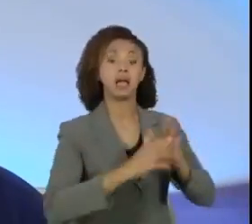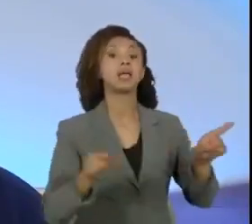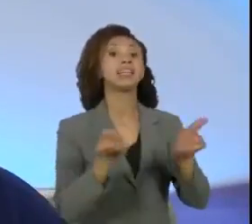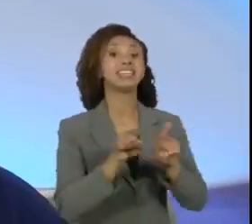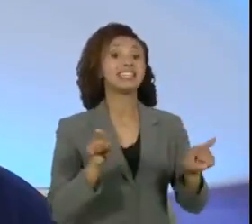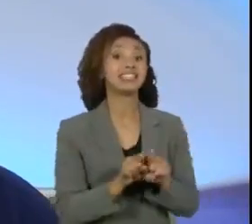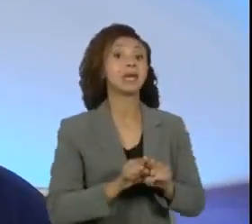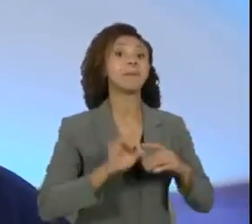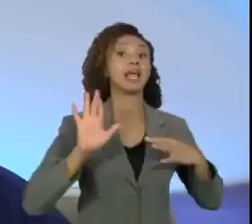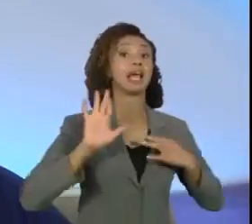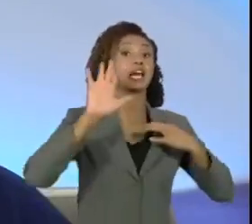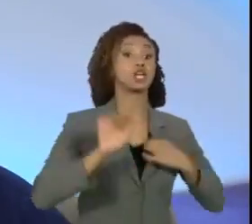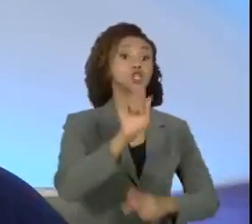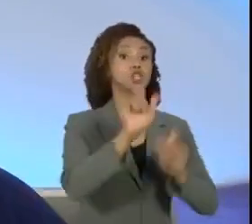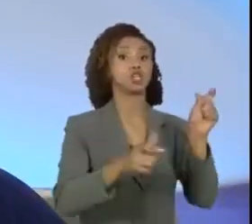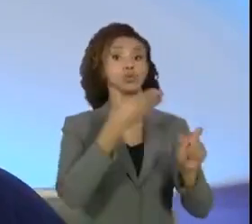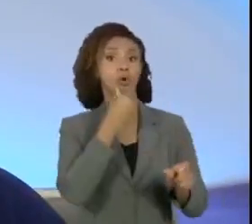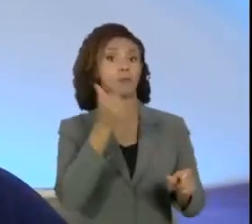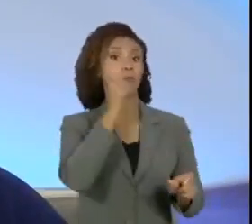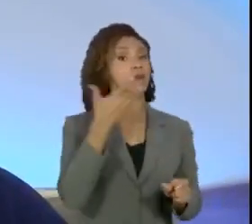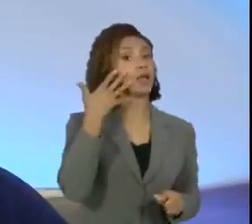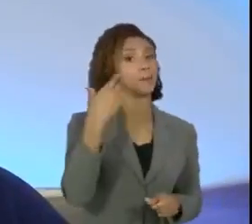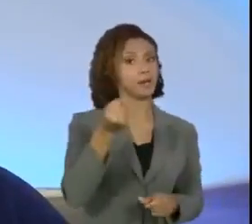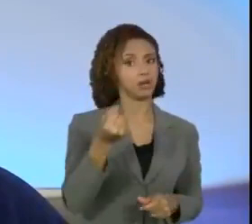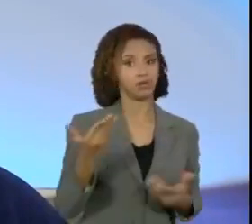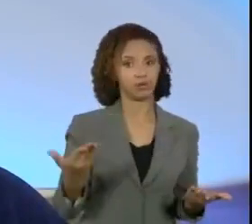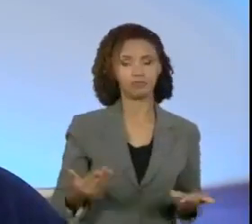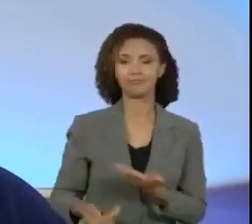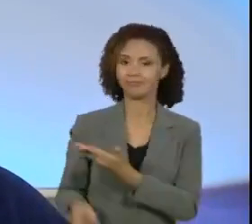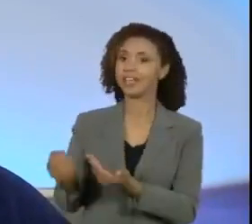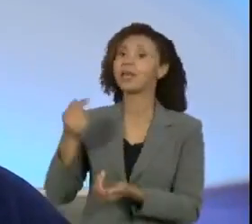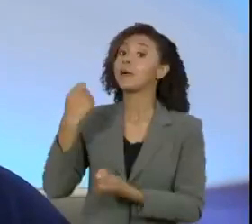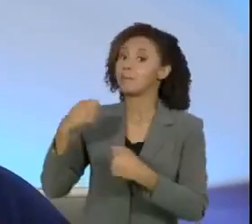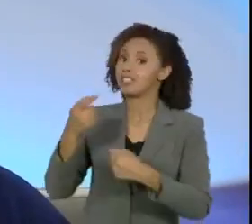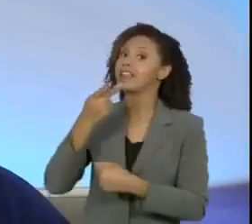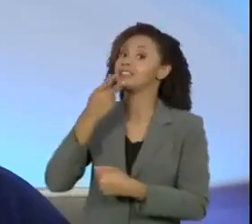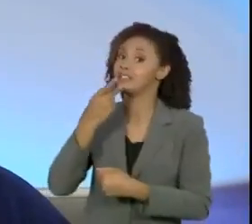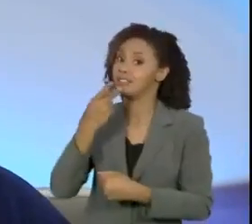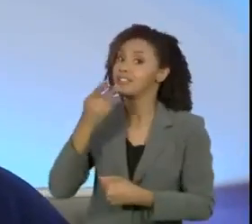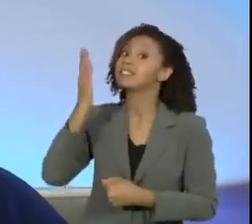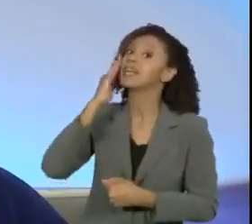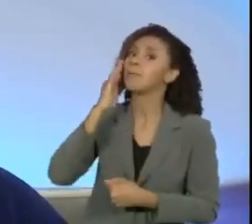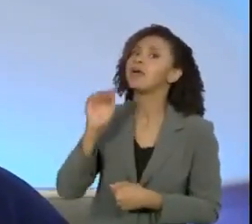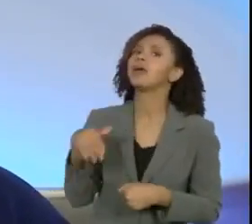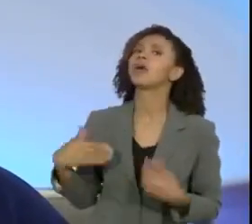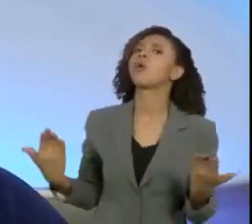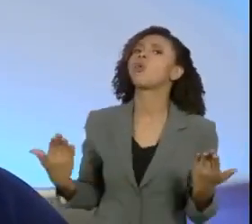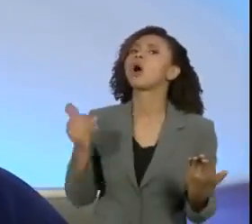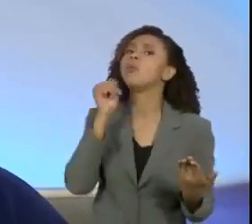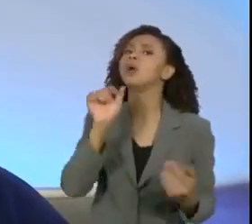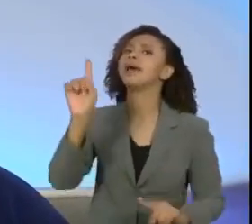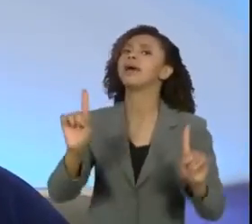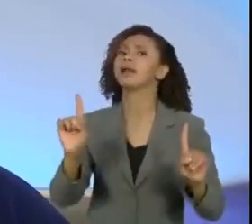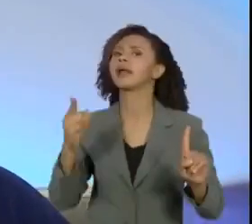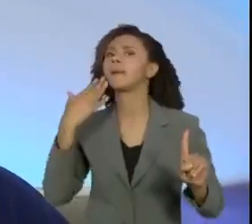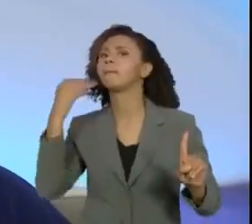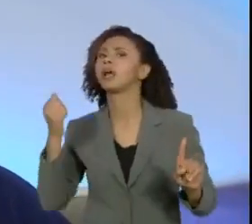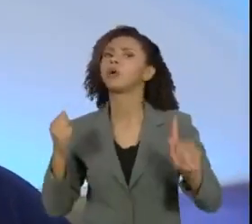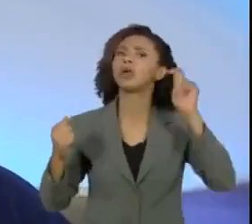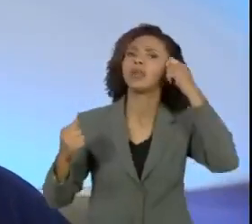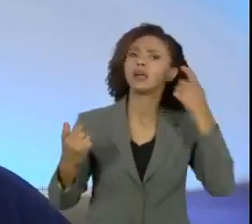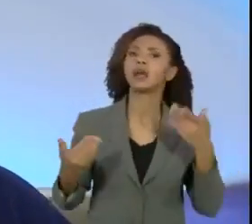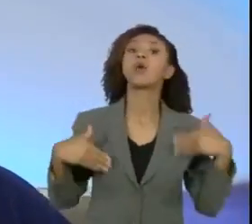porque quando nós falamos em mulheres, como diz senhor Icaneiro, tem que falar quais mulheres nós estamos falando e que são mulheres que têm muito mais dificuldade